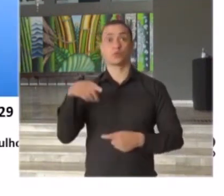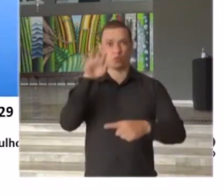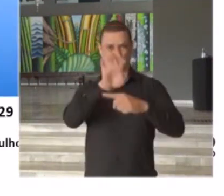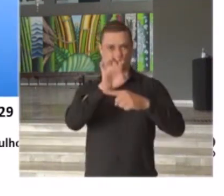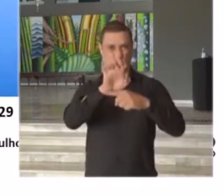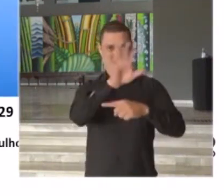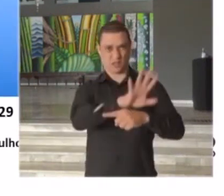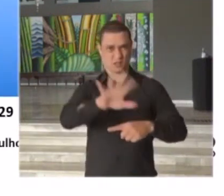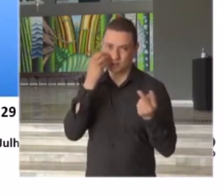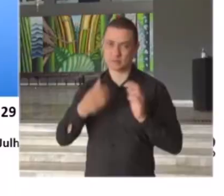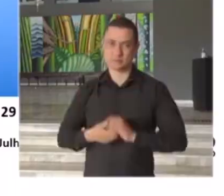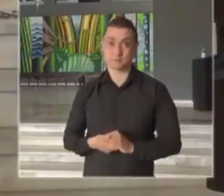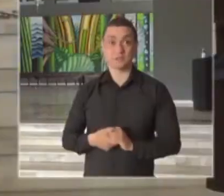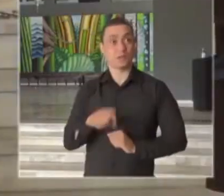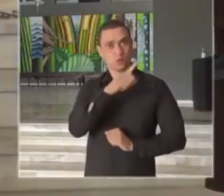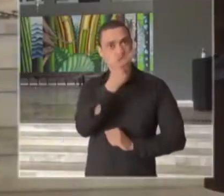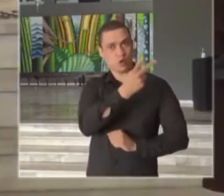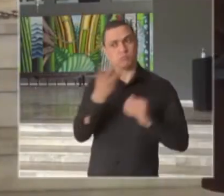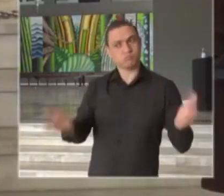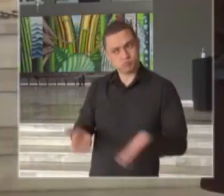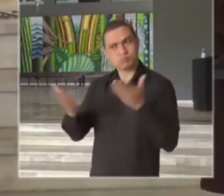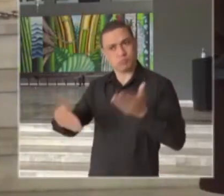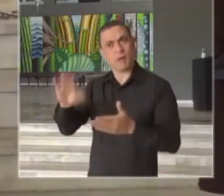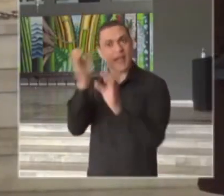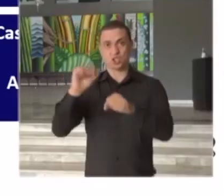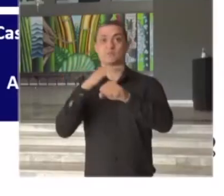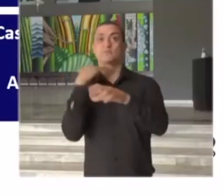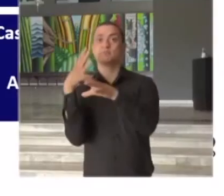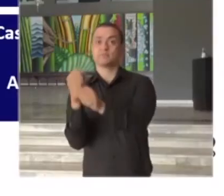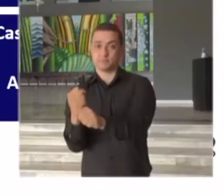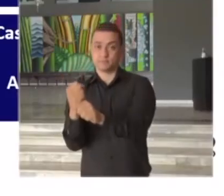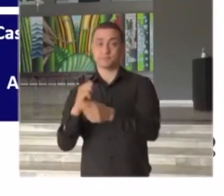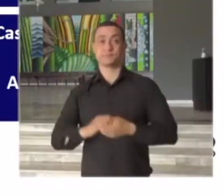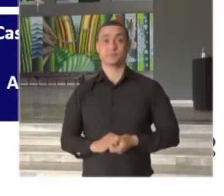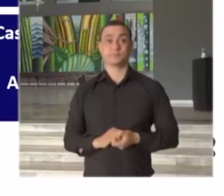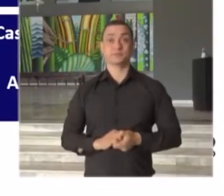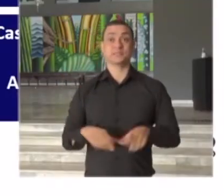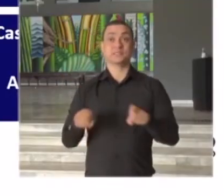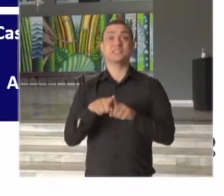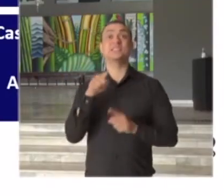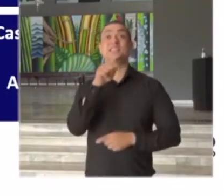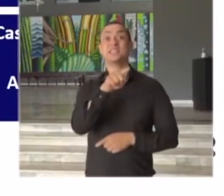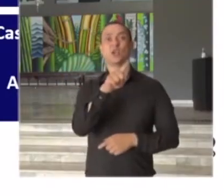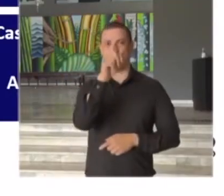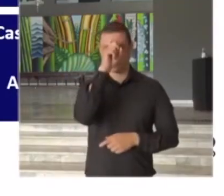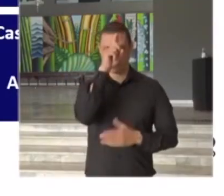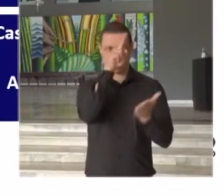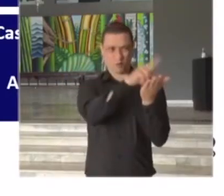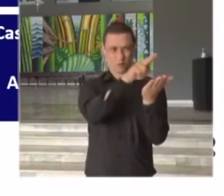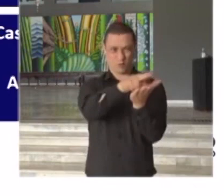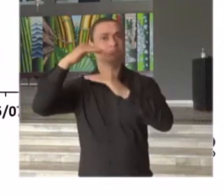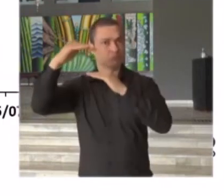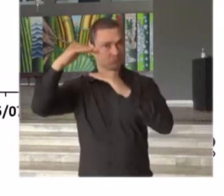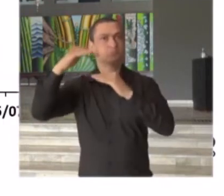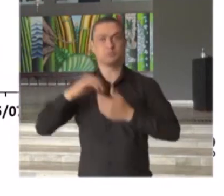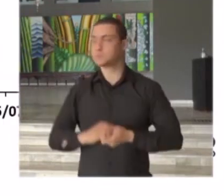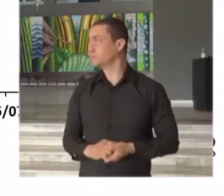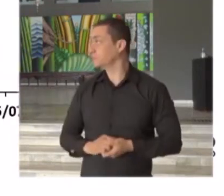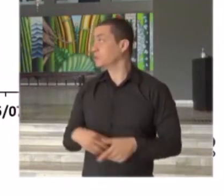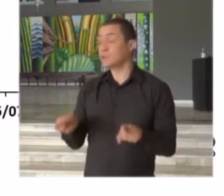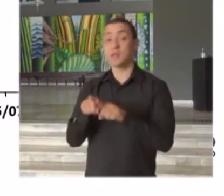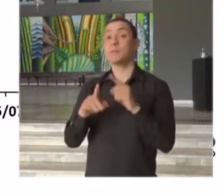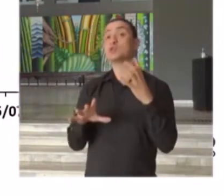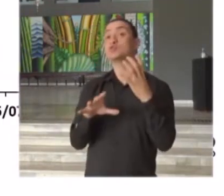registrados no país. Apesar do cenário, o secretário estadual de Saúde afirmou que as internações se mantêm estáveis e a